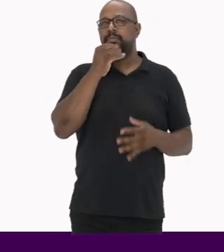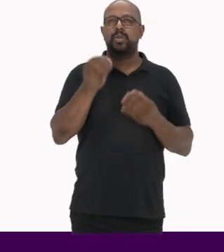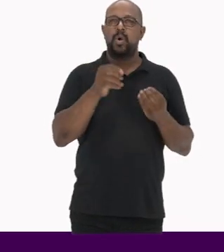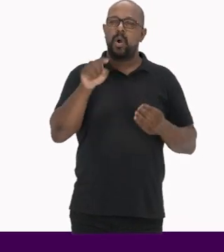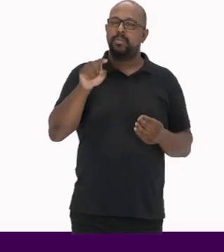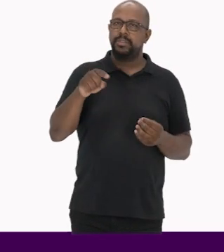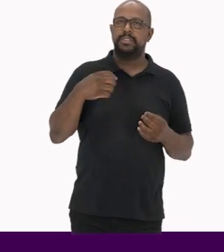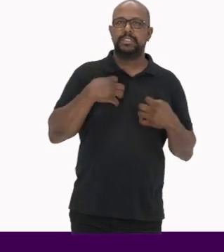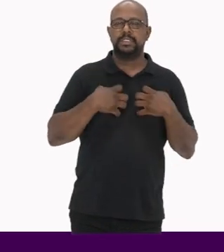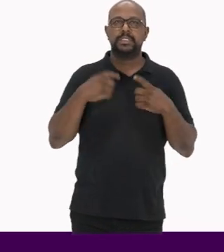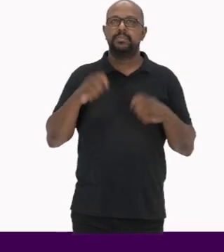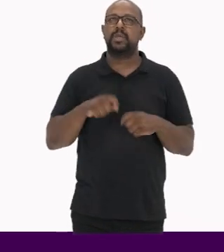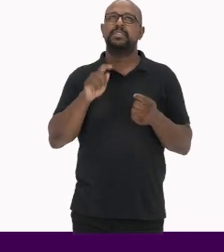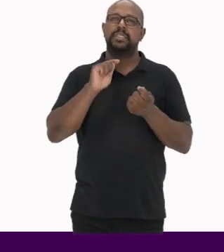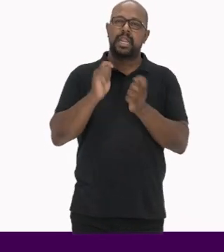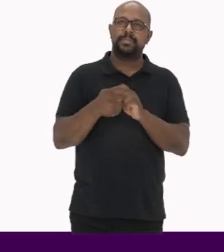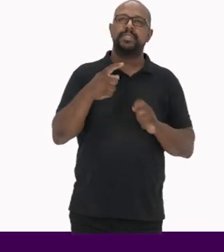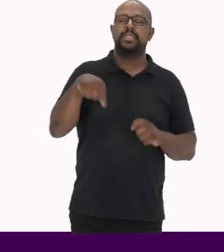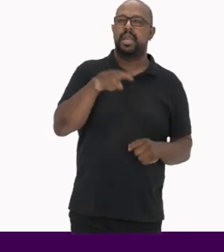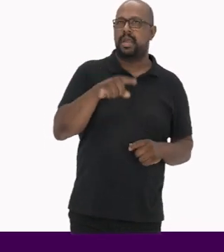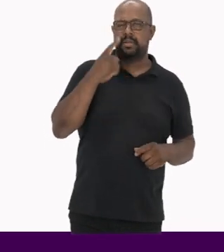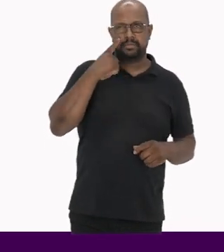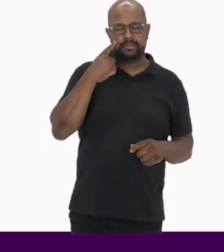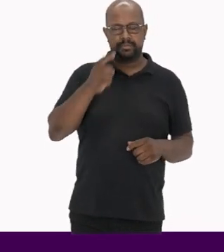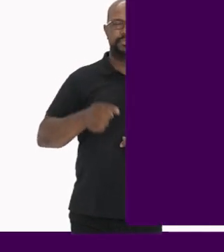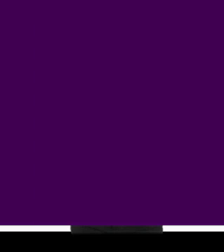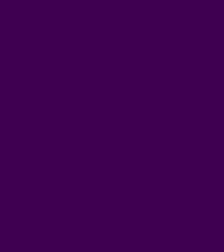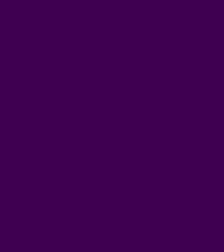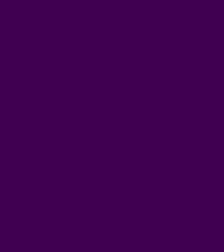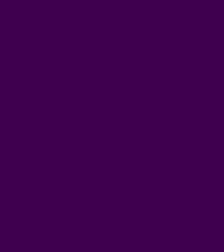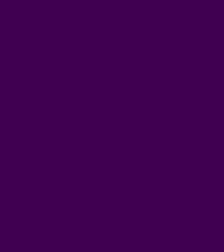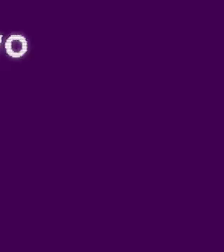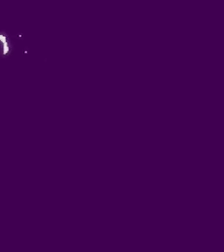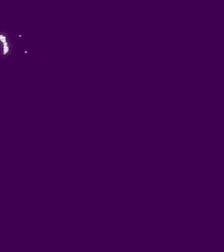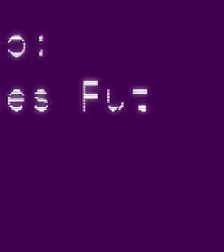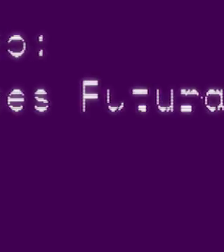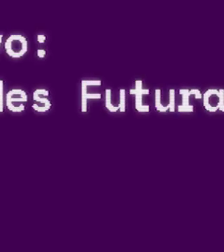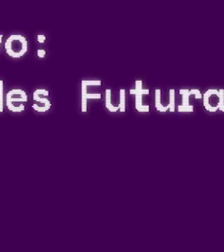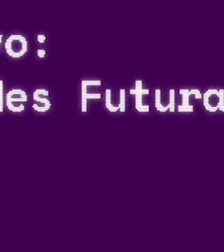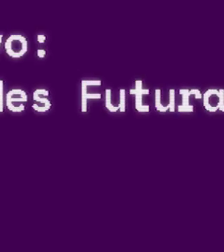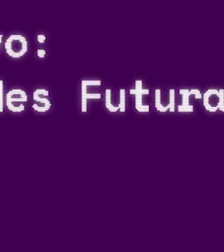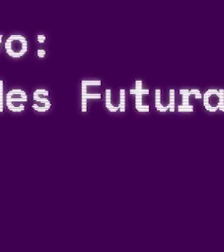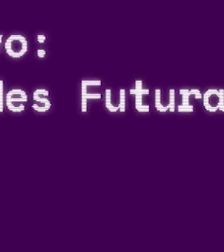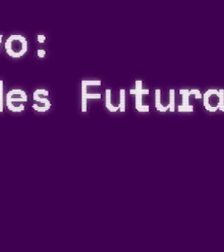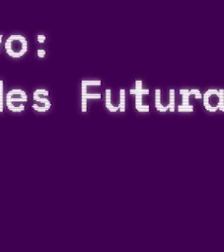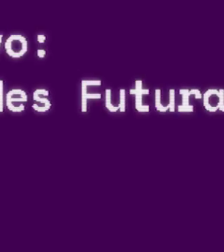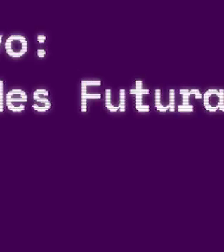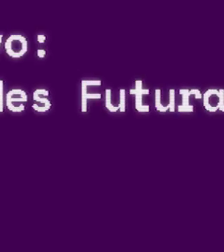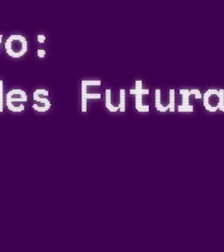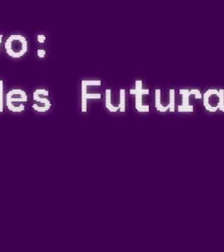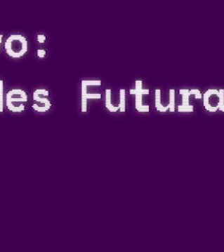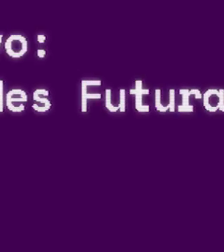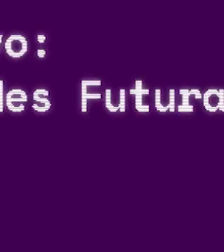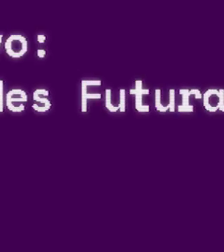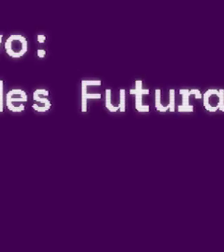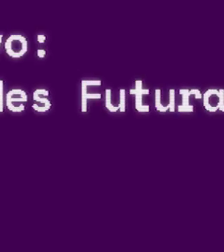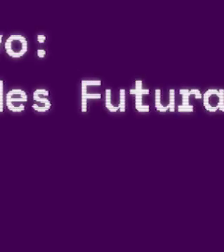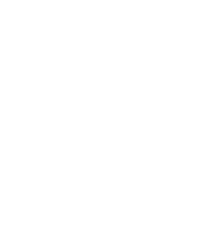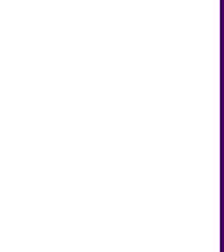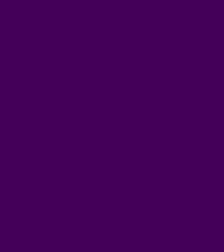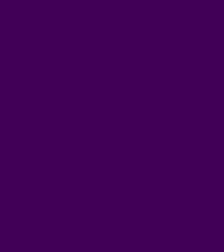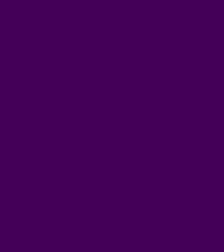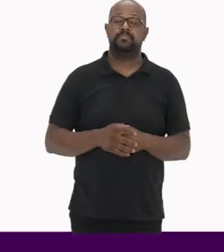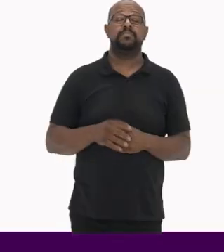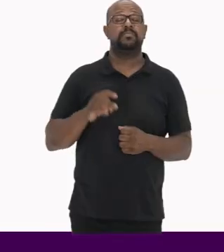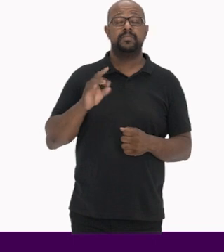as fichas podem ser adaptadas a cada inventário Texto Tópico 5 Inventário Participativo Desafios e Possibilidades